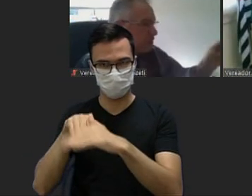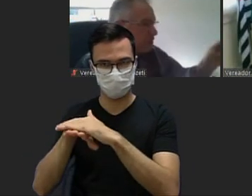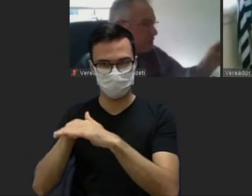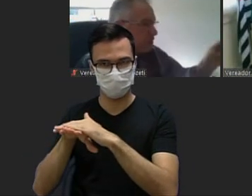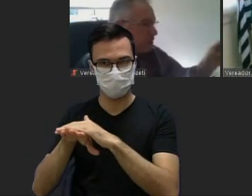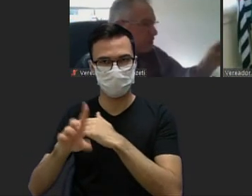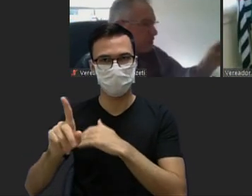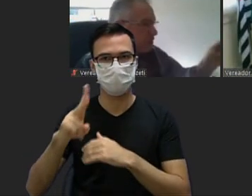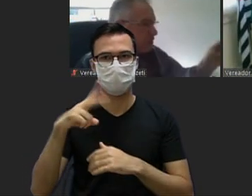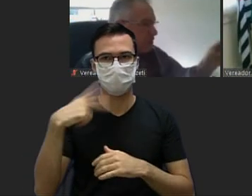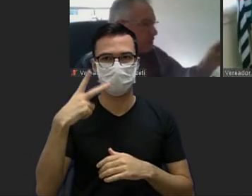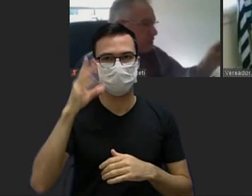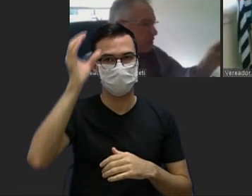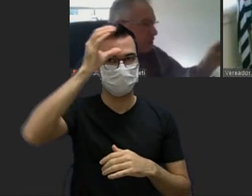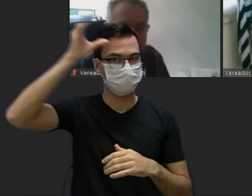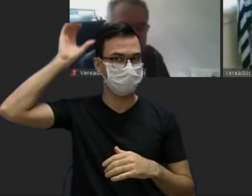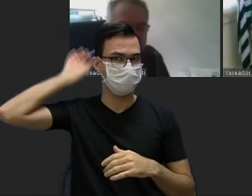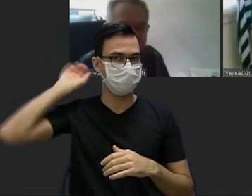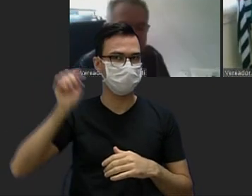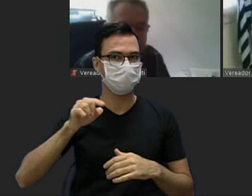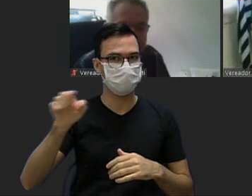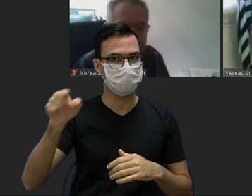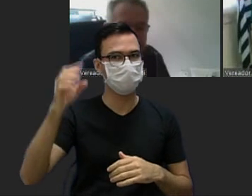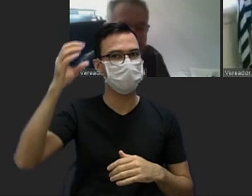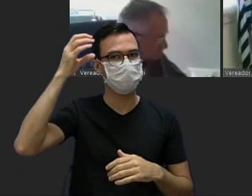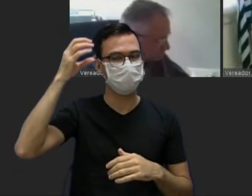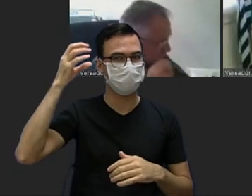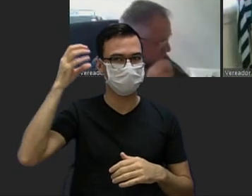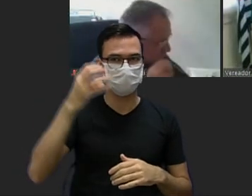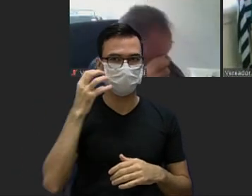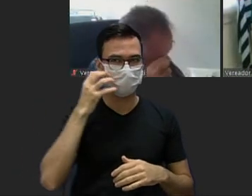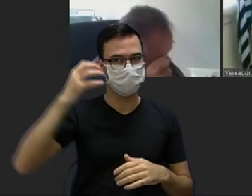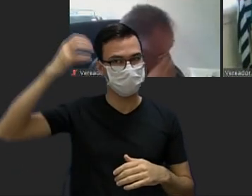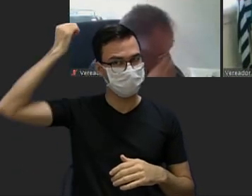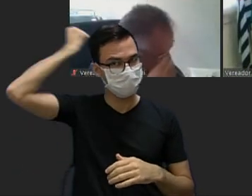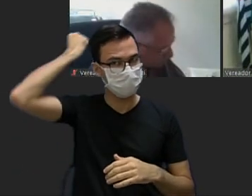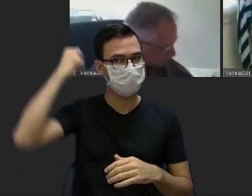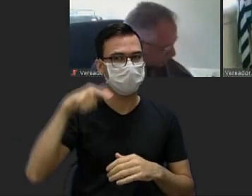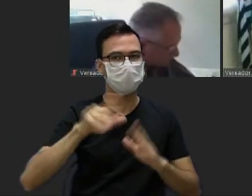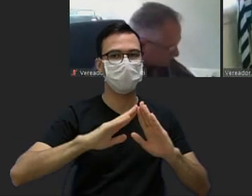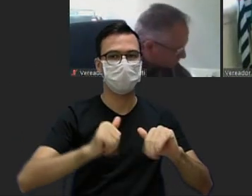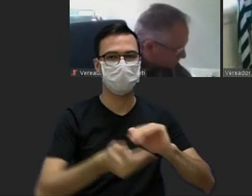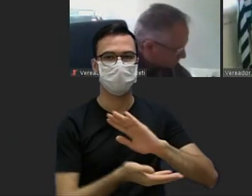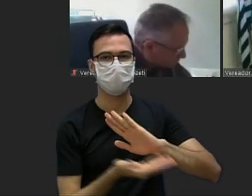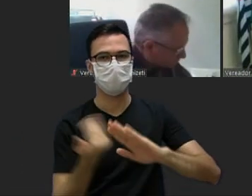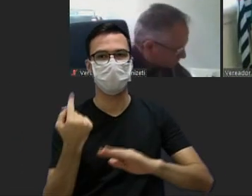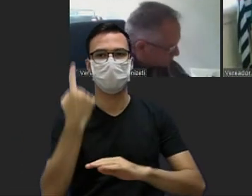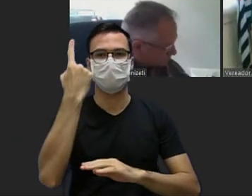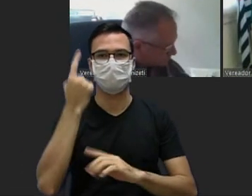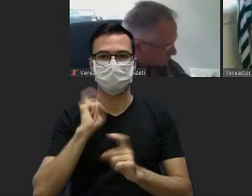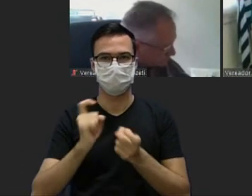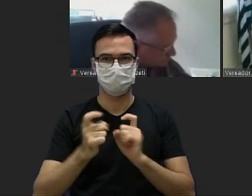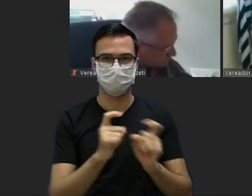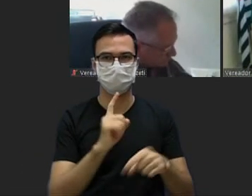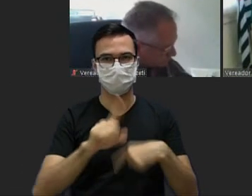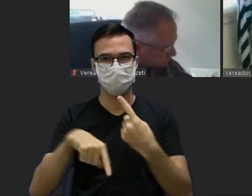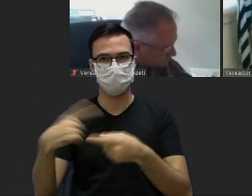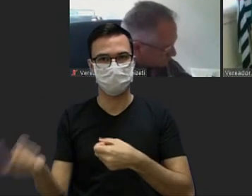projeto da vereadora Cíntia de Almeida o vereador Pericles Regis pede a solicitação da retirada por uma sessão